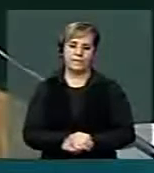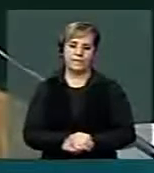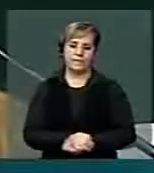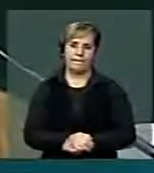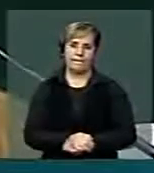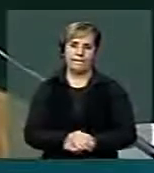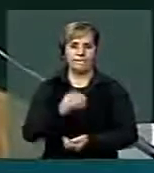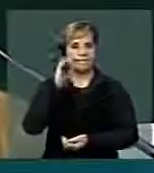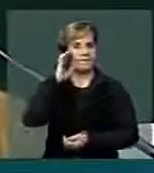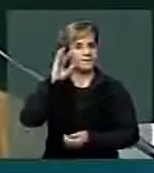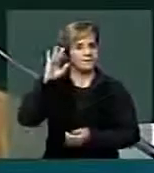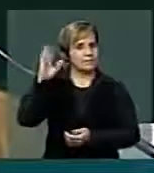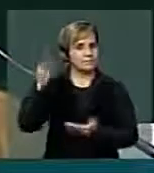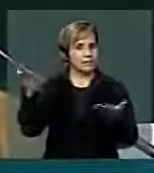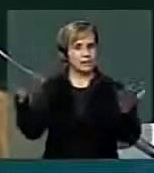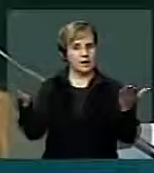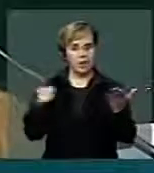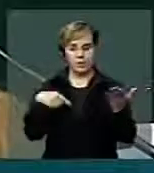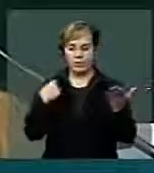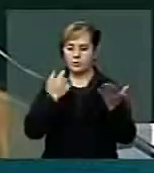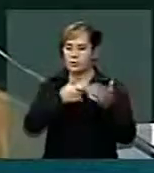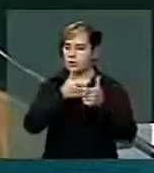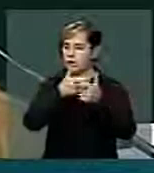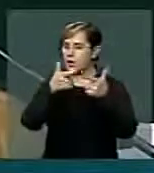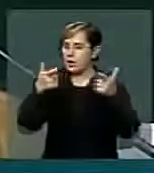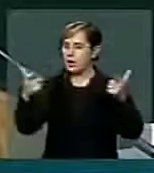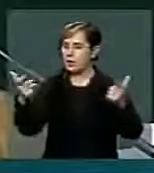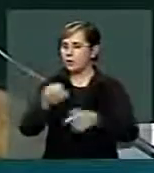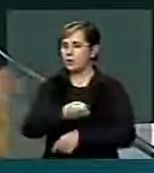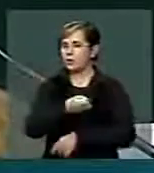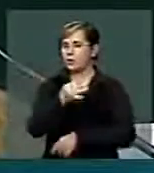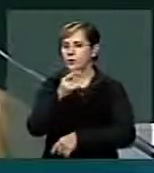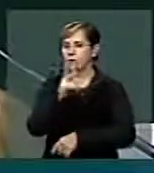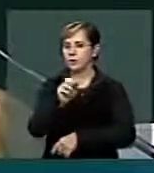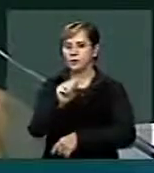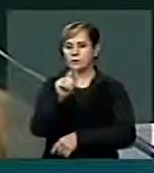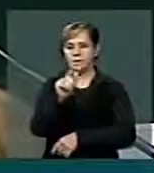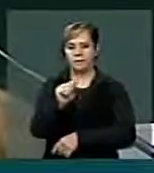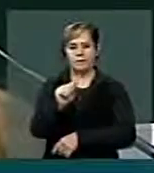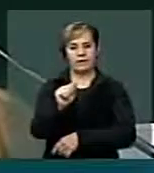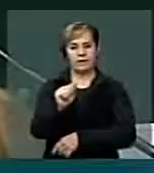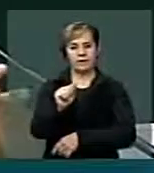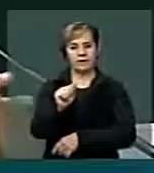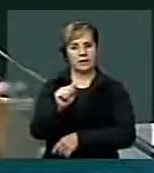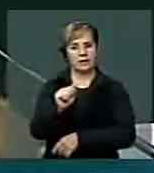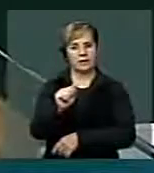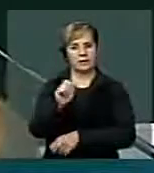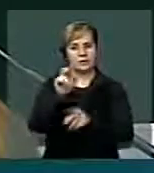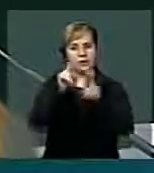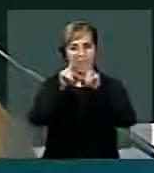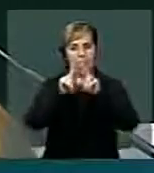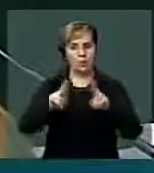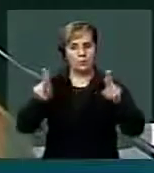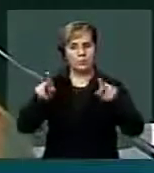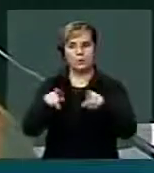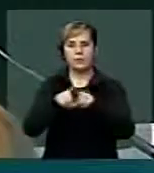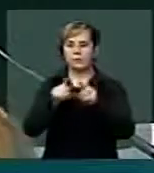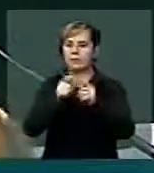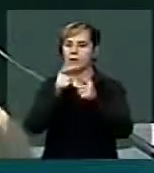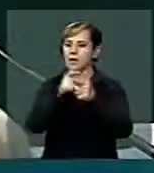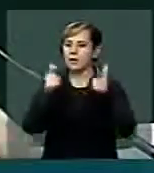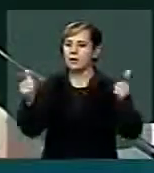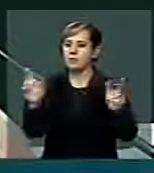hoje nós estamos ampliando o número de vagas na universidade, estamos ampliando a rede das